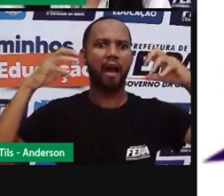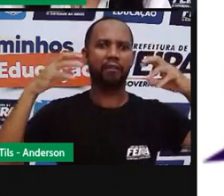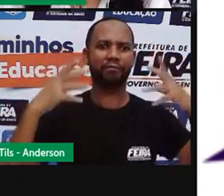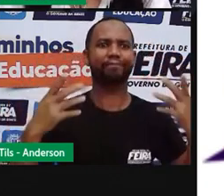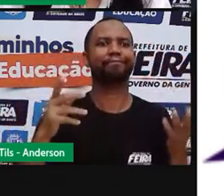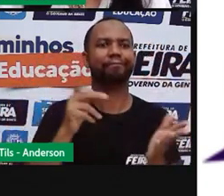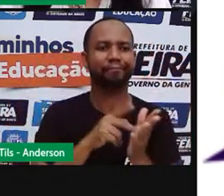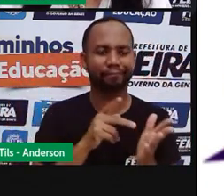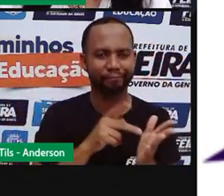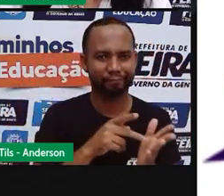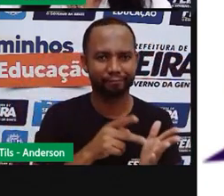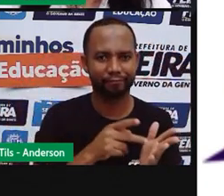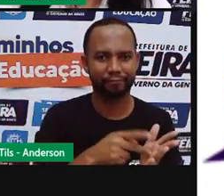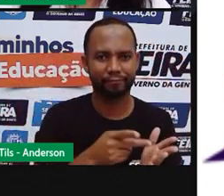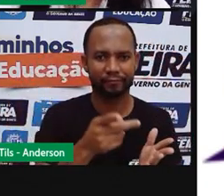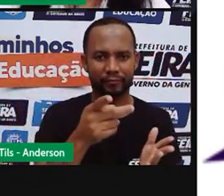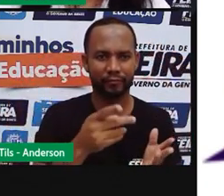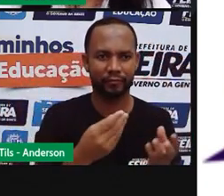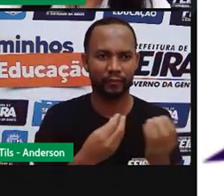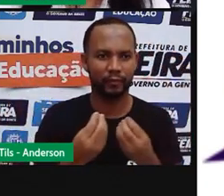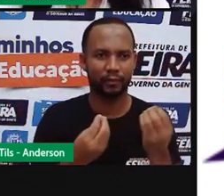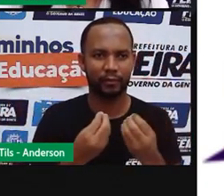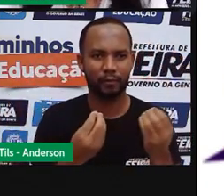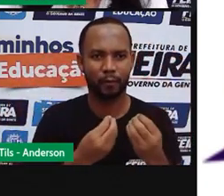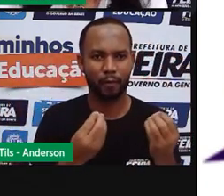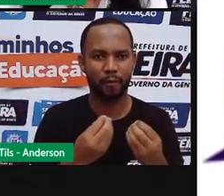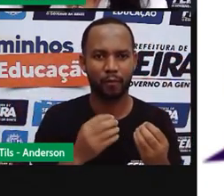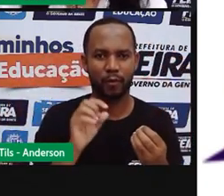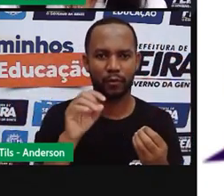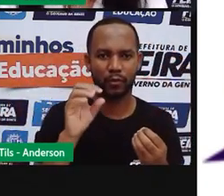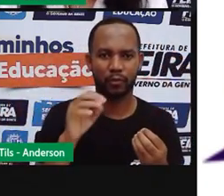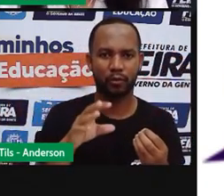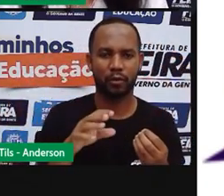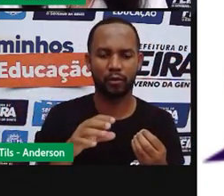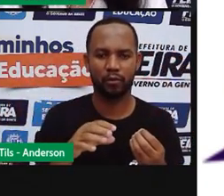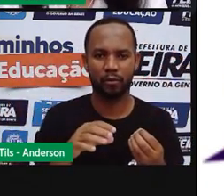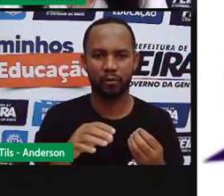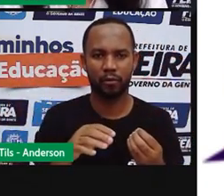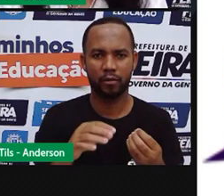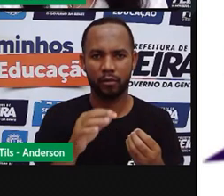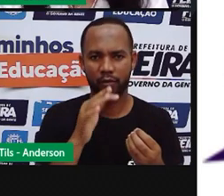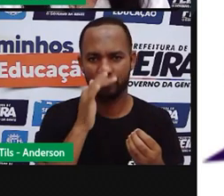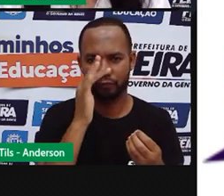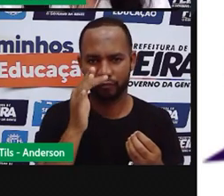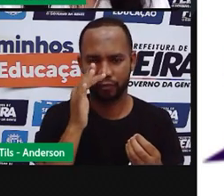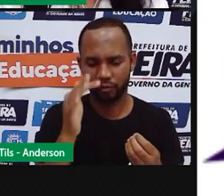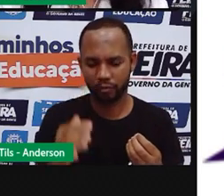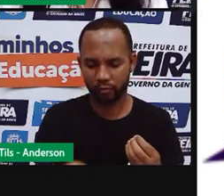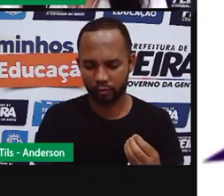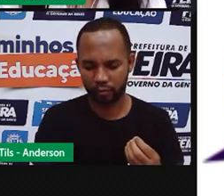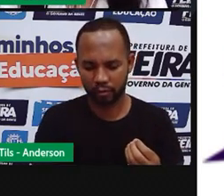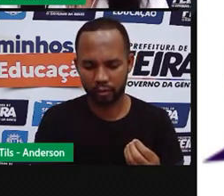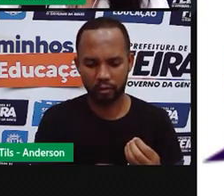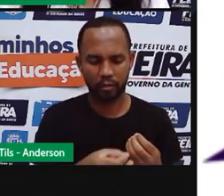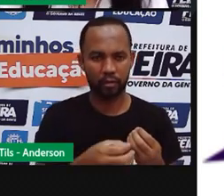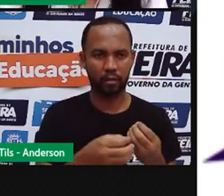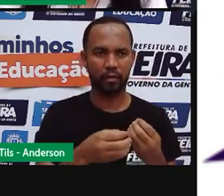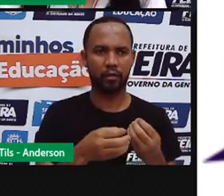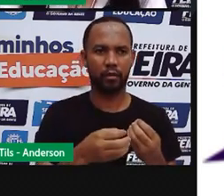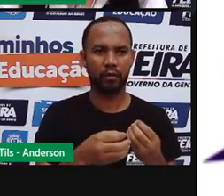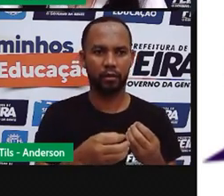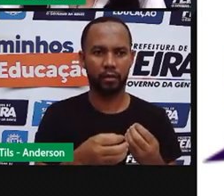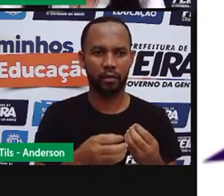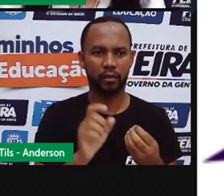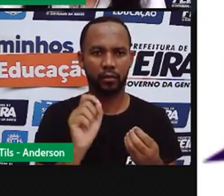Verdade. Deixando-o apenas em uma rosa encantada. E dando para ele um